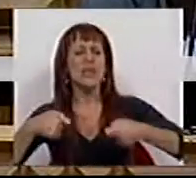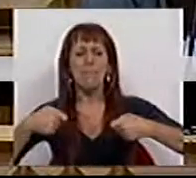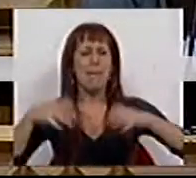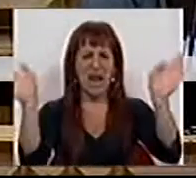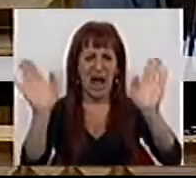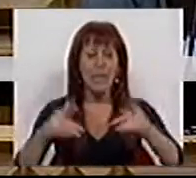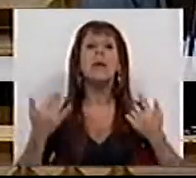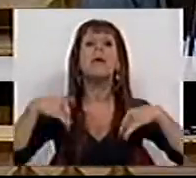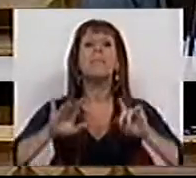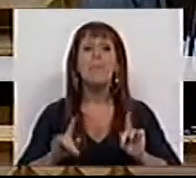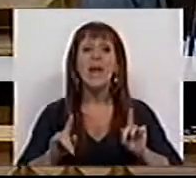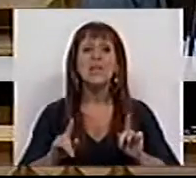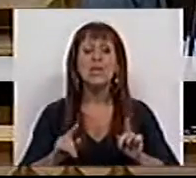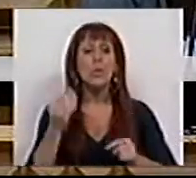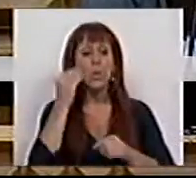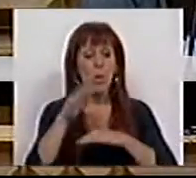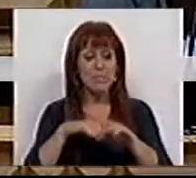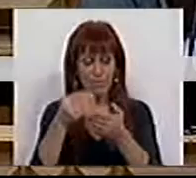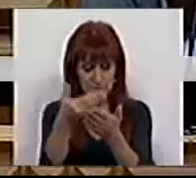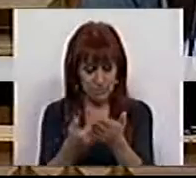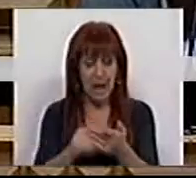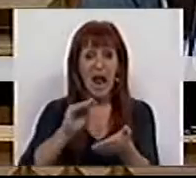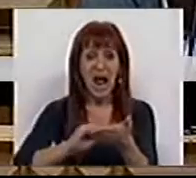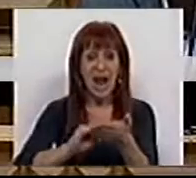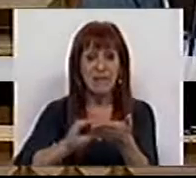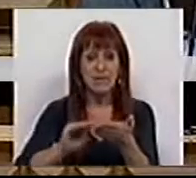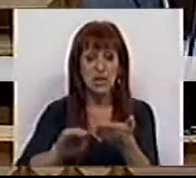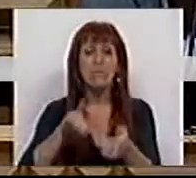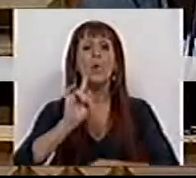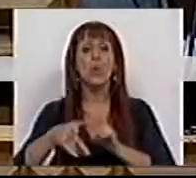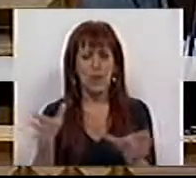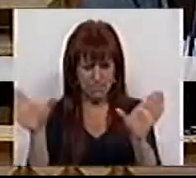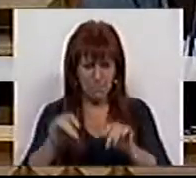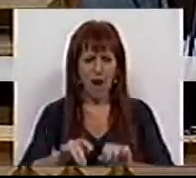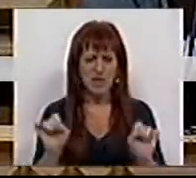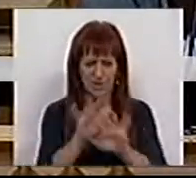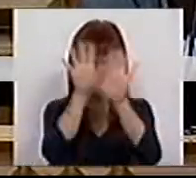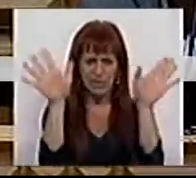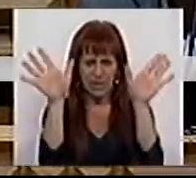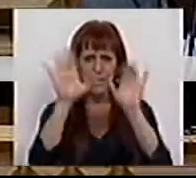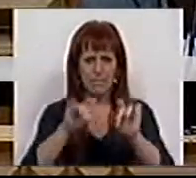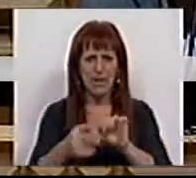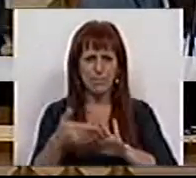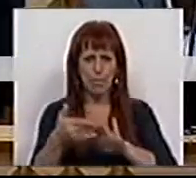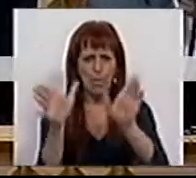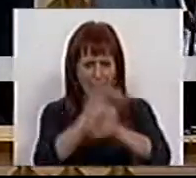encargos, mas um procedimento administrativo que é mais transparente e mais célebre.